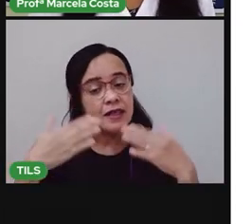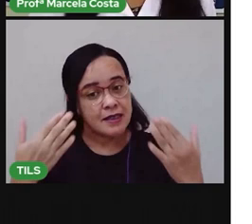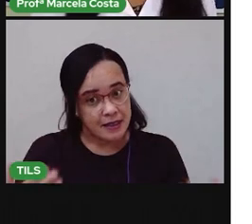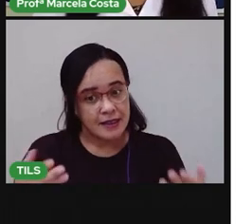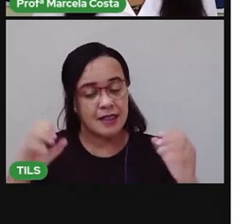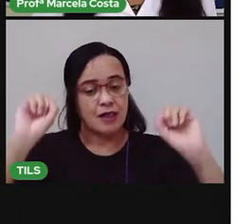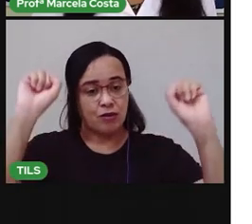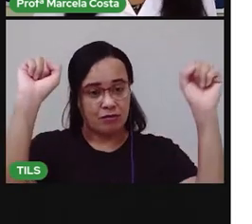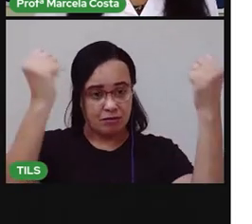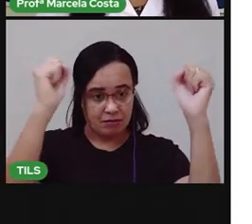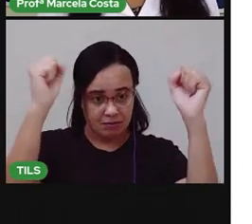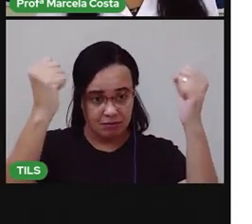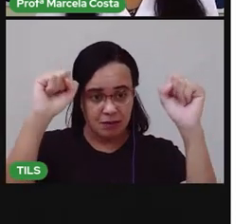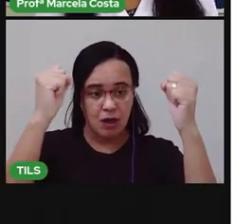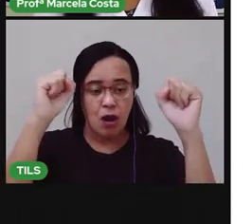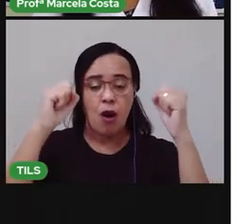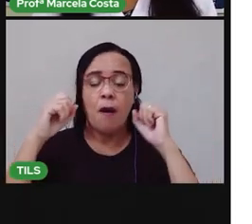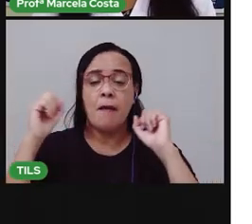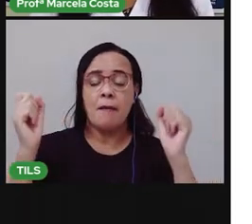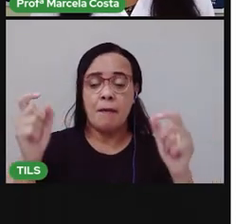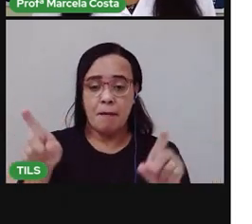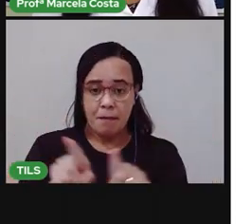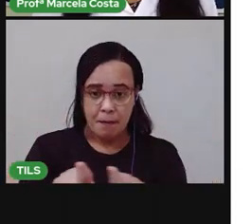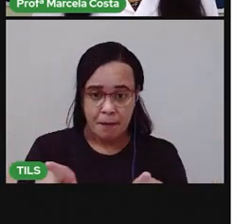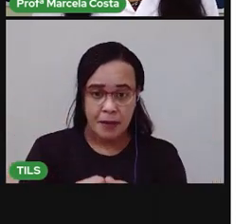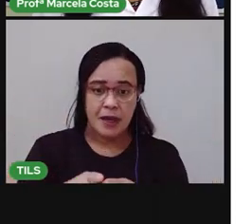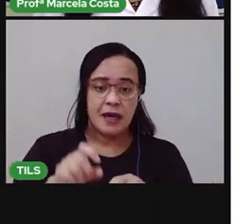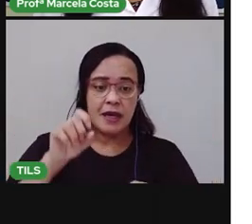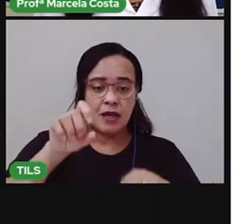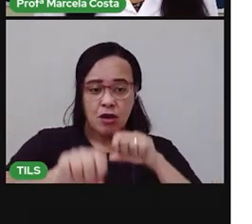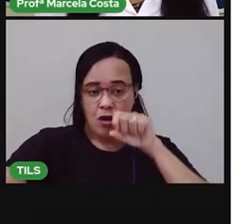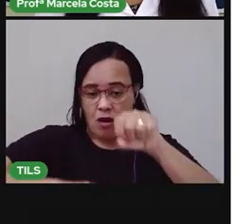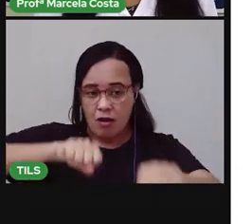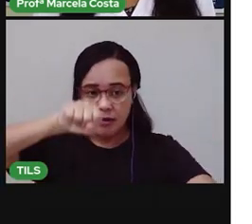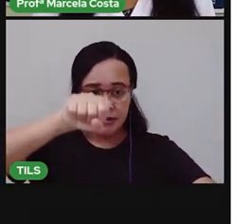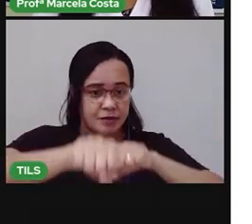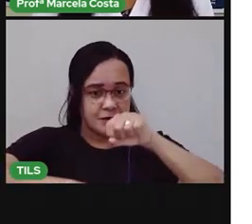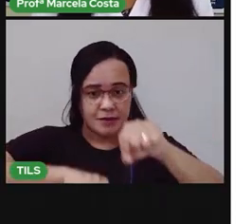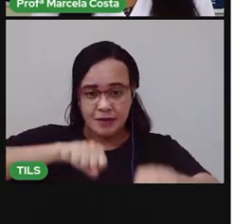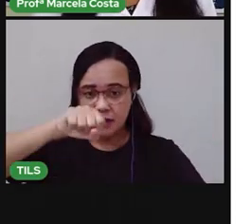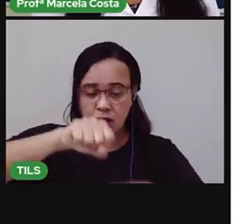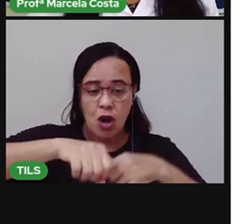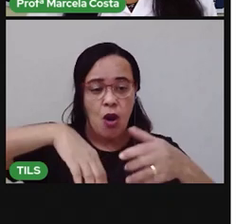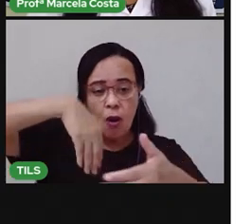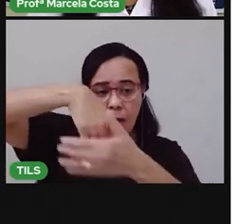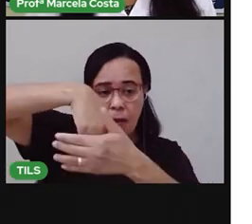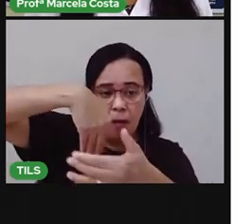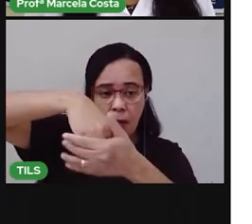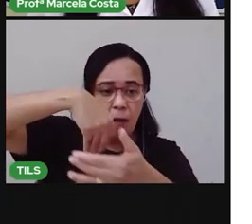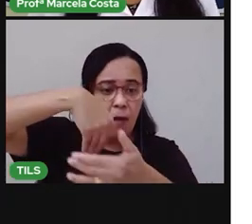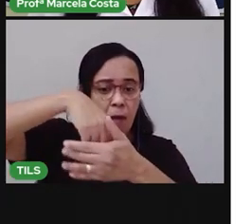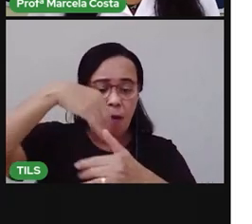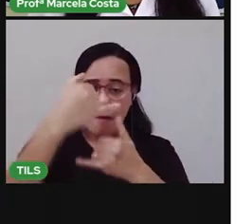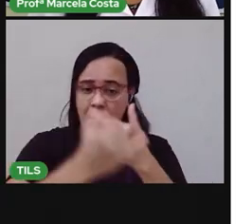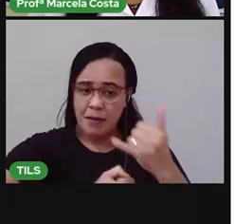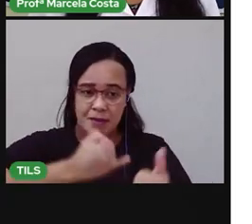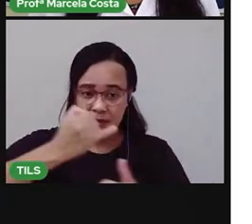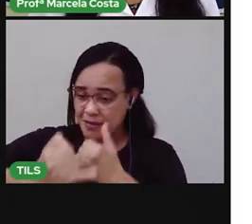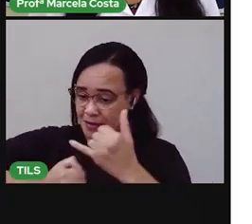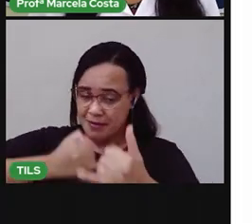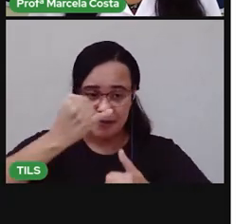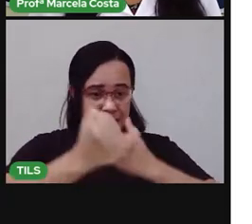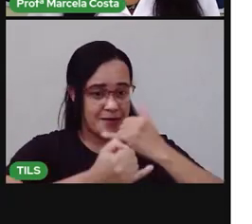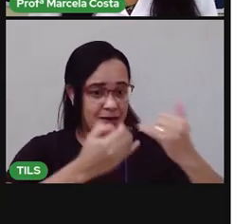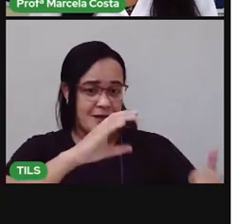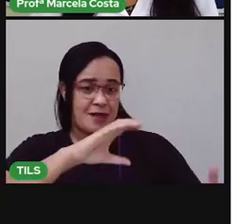casa andando de bicicleta, jogando bola, brincando com seus coleguinhas.